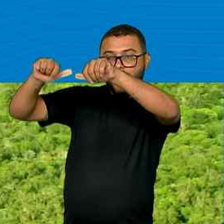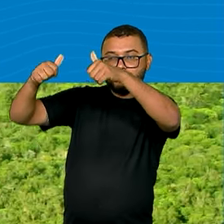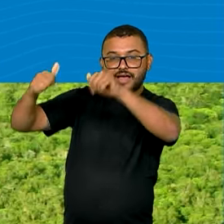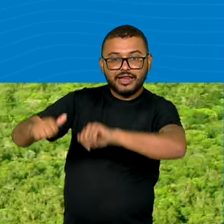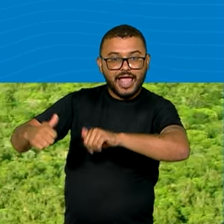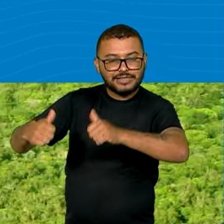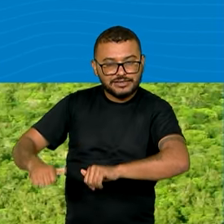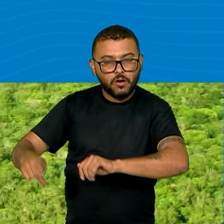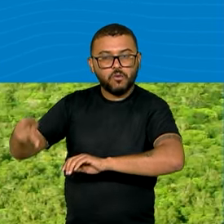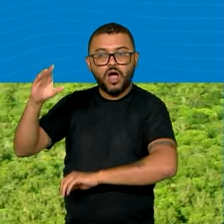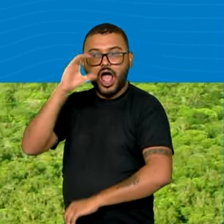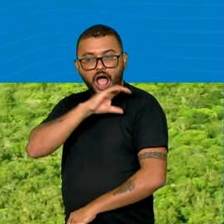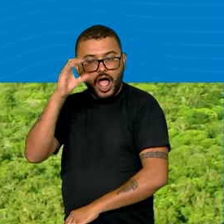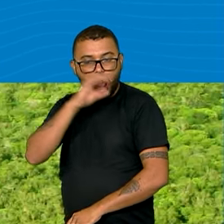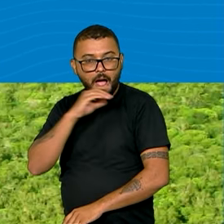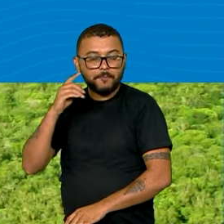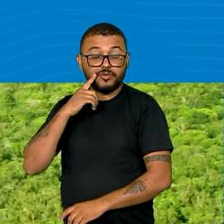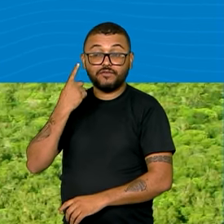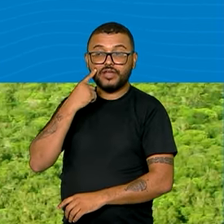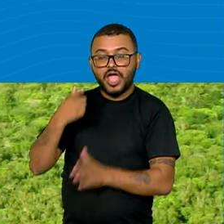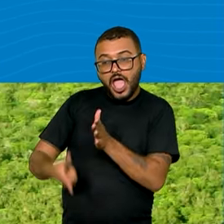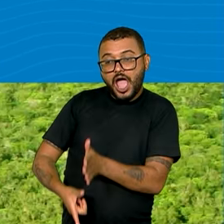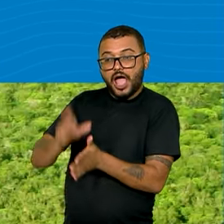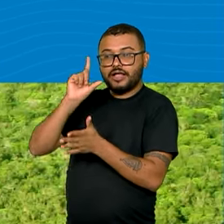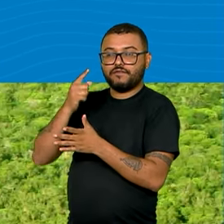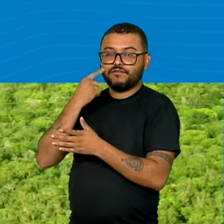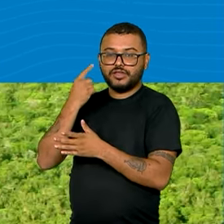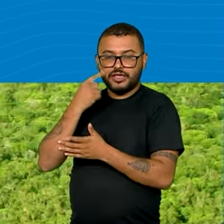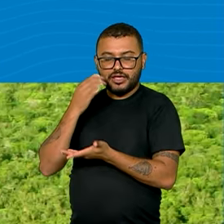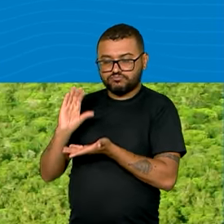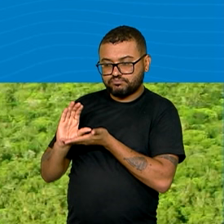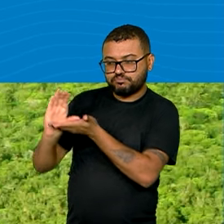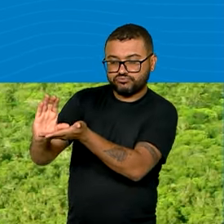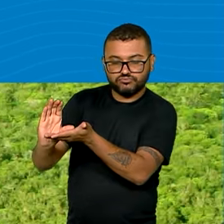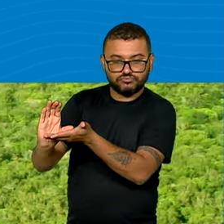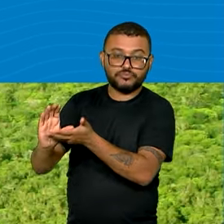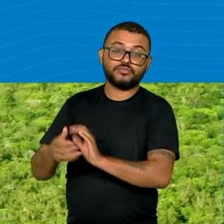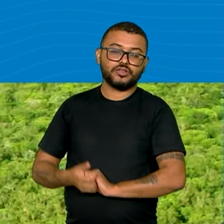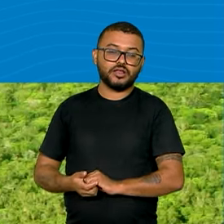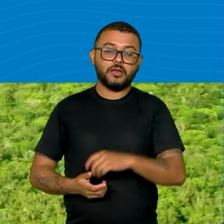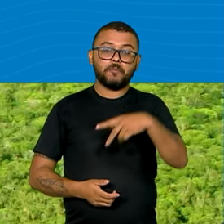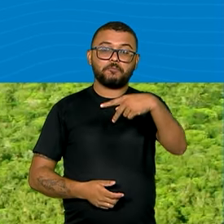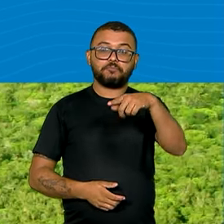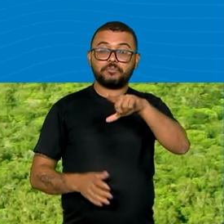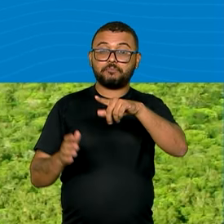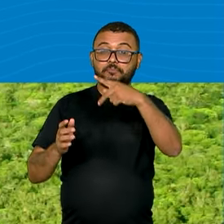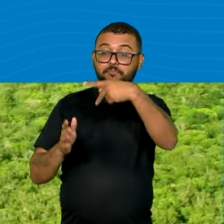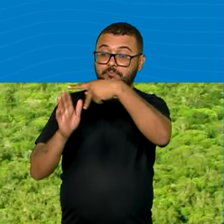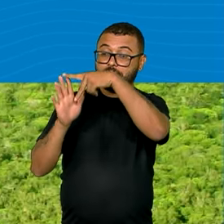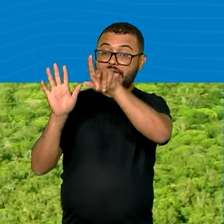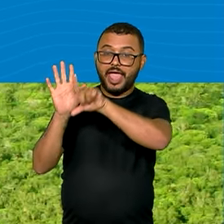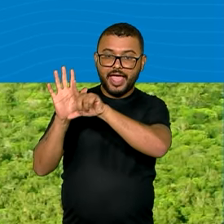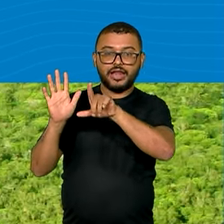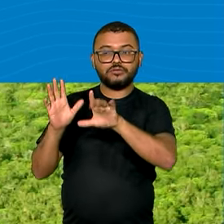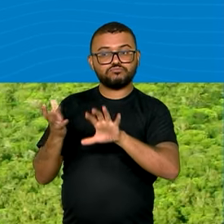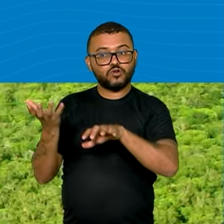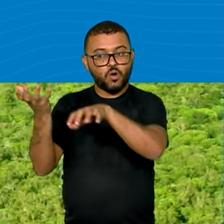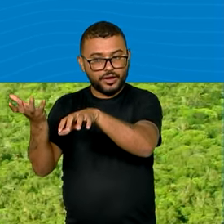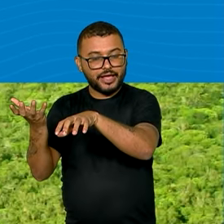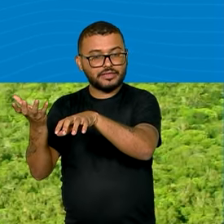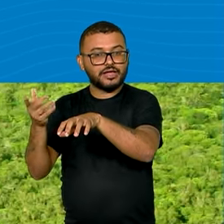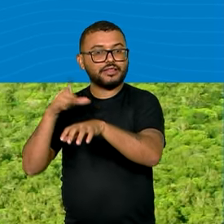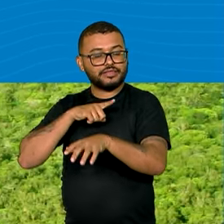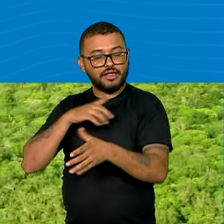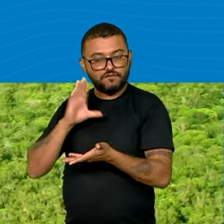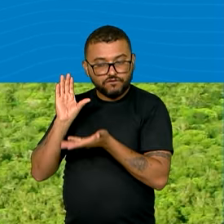acelerada, que funciona como antecipação de receita para as empresas. O PL foi enviado para o Congresso Nacional e